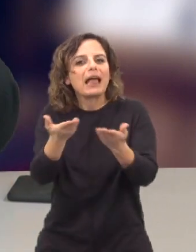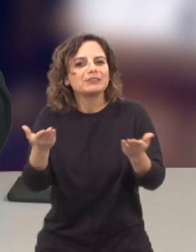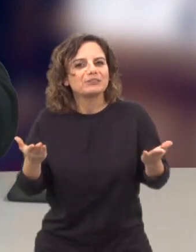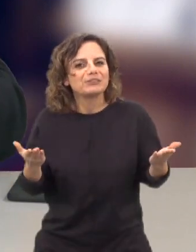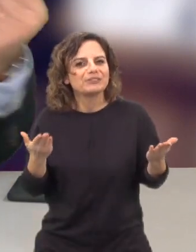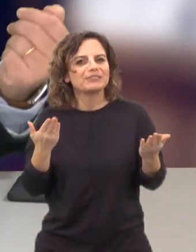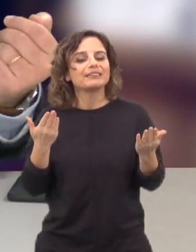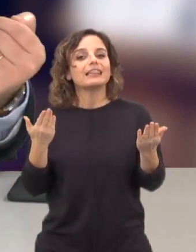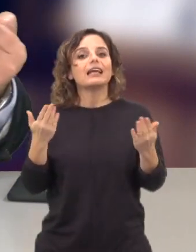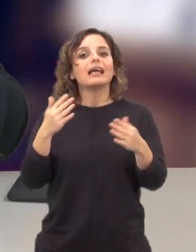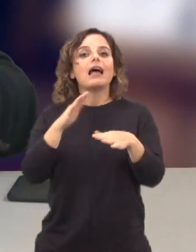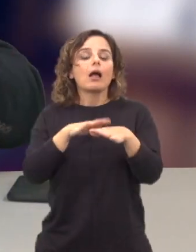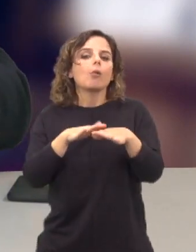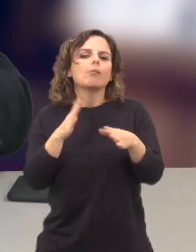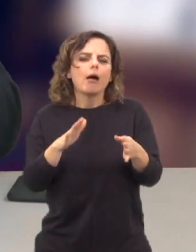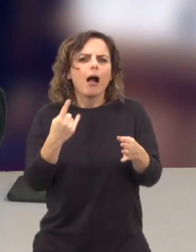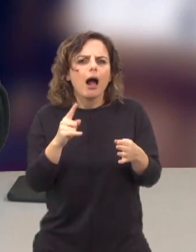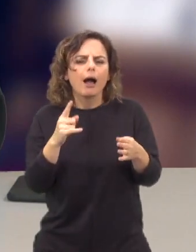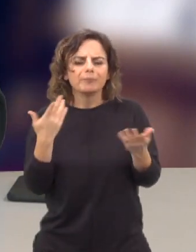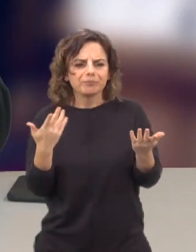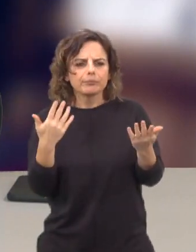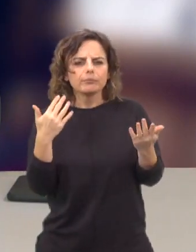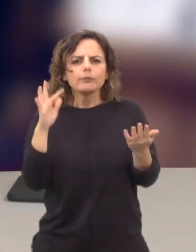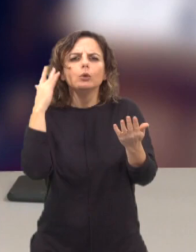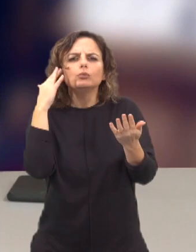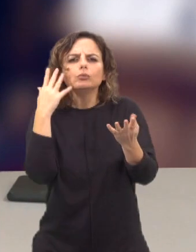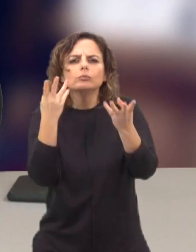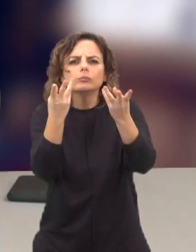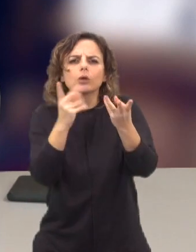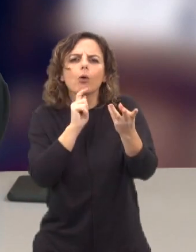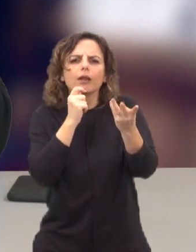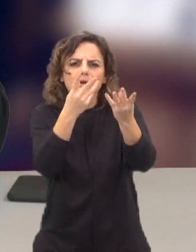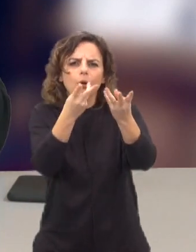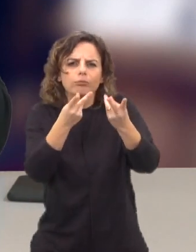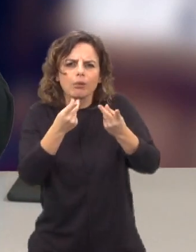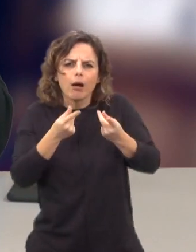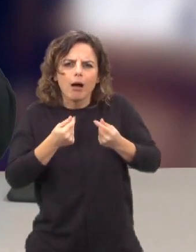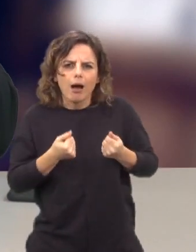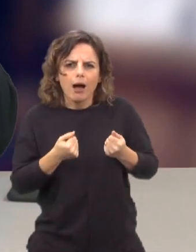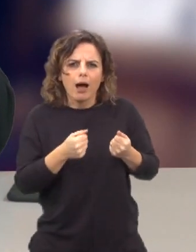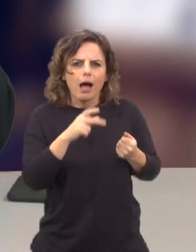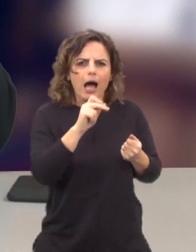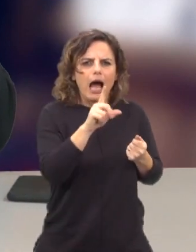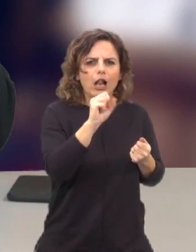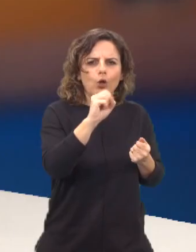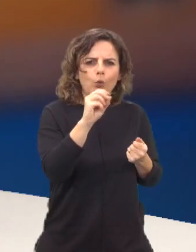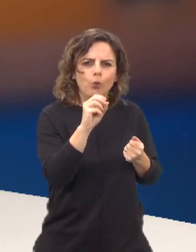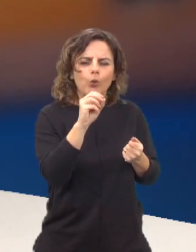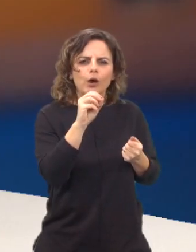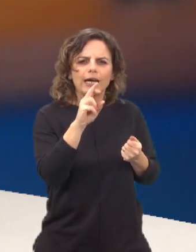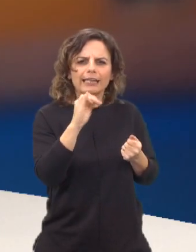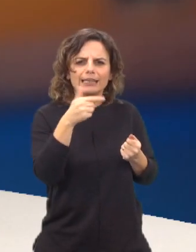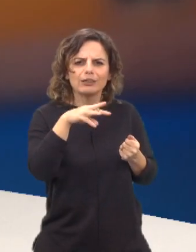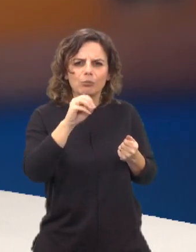muitas vezes por via dos algoritmos que ordenam um bocadinho aquilo que nos é dado ver, nos formataram